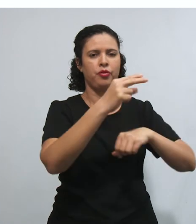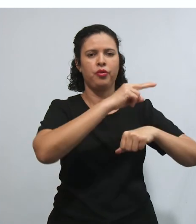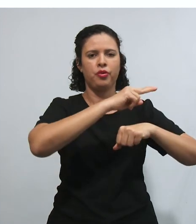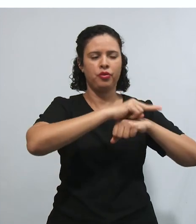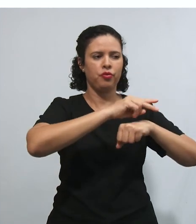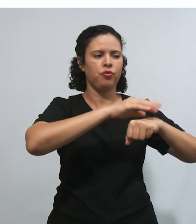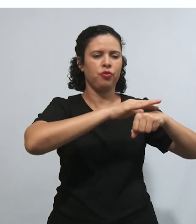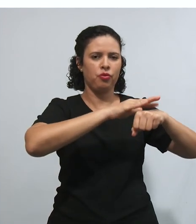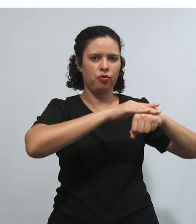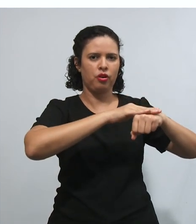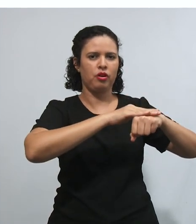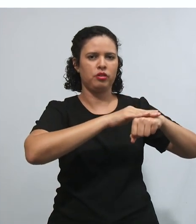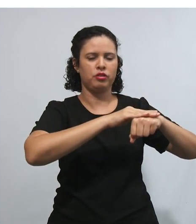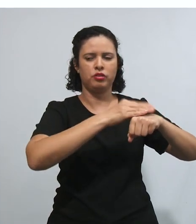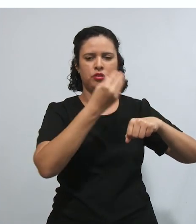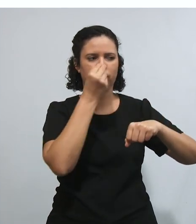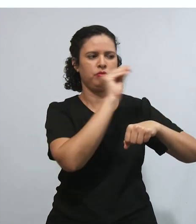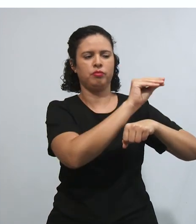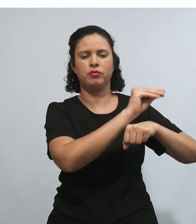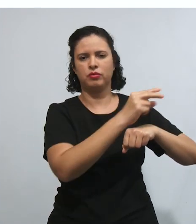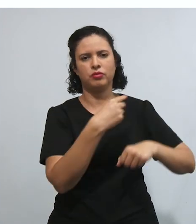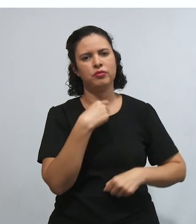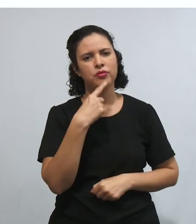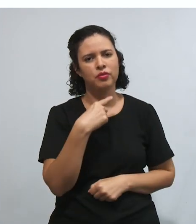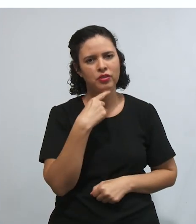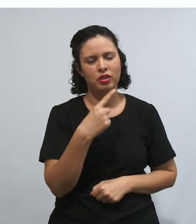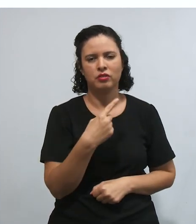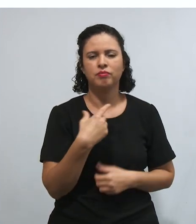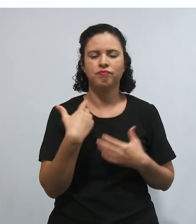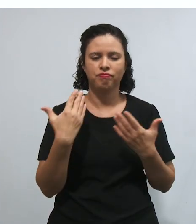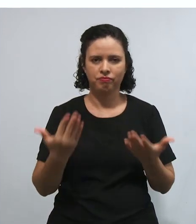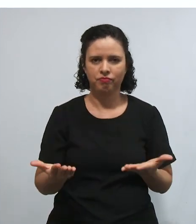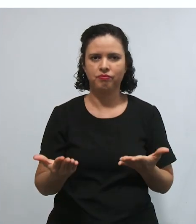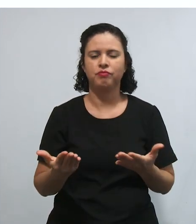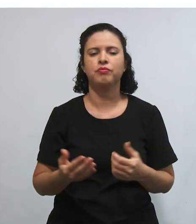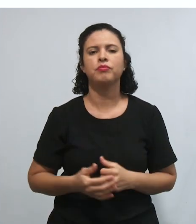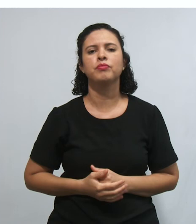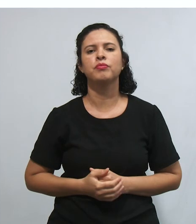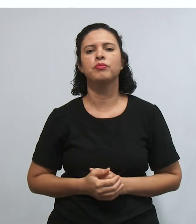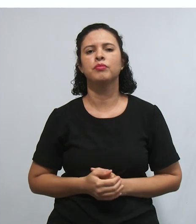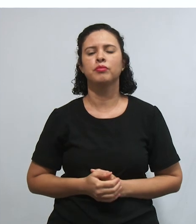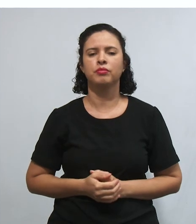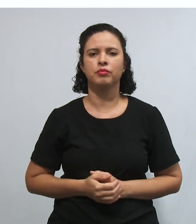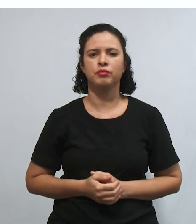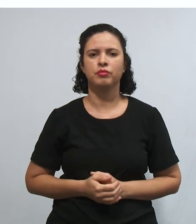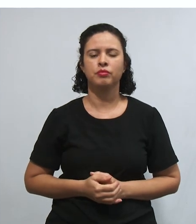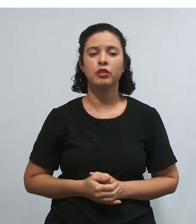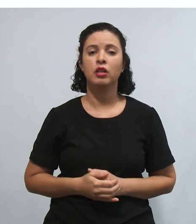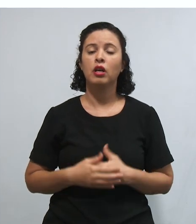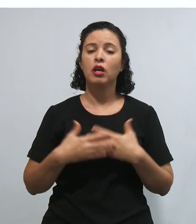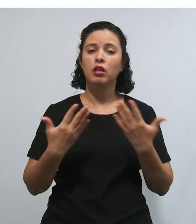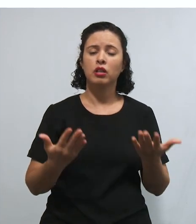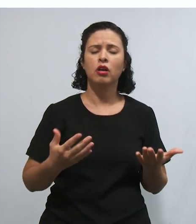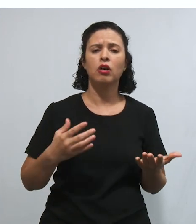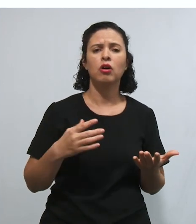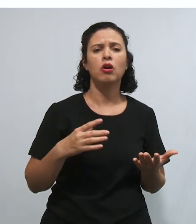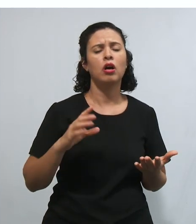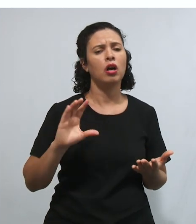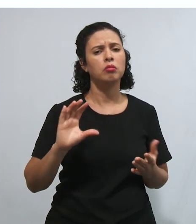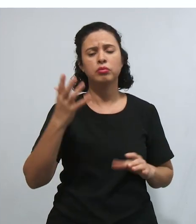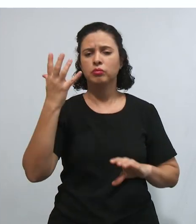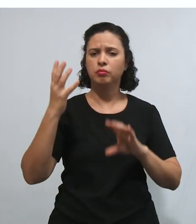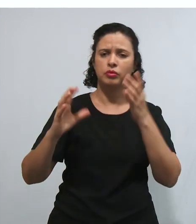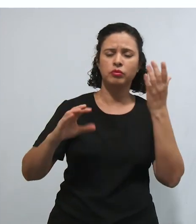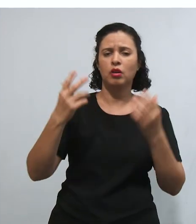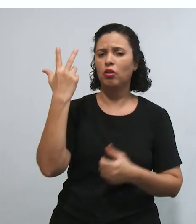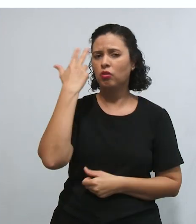de vidas de um hospital público, por exemplo, né? Então está aqui, e aí isso se tornou muito costumeiro,